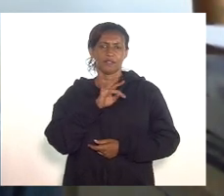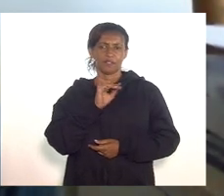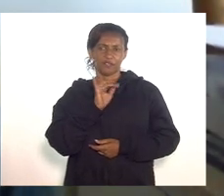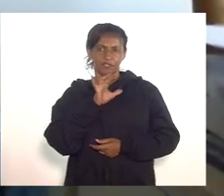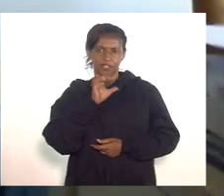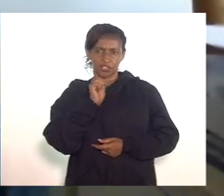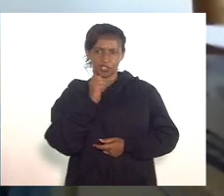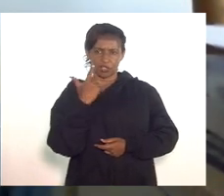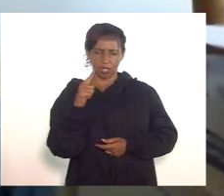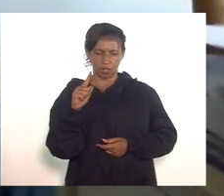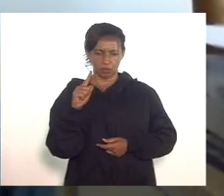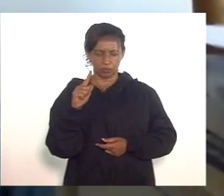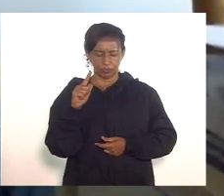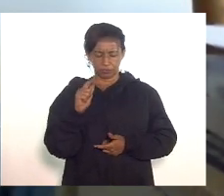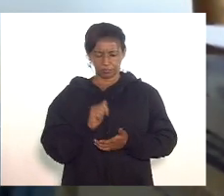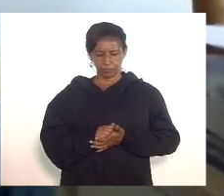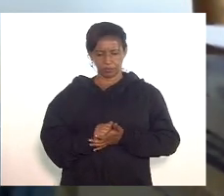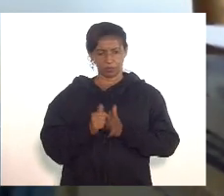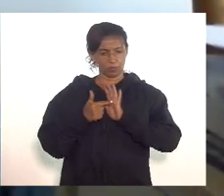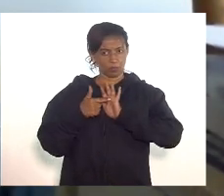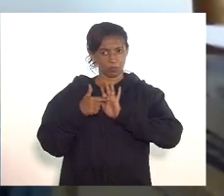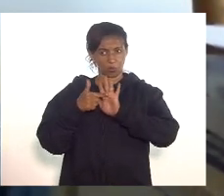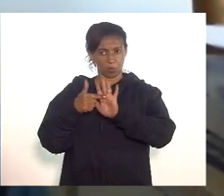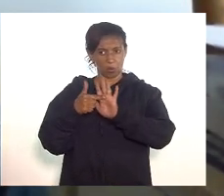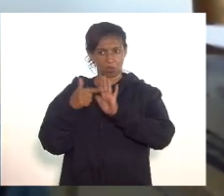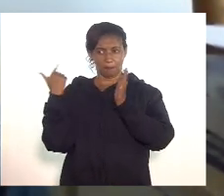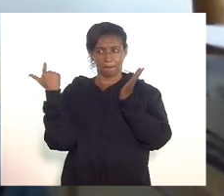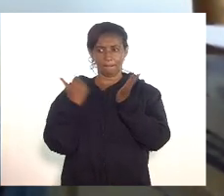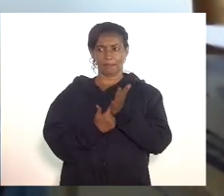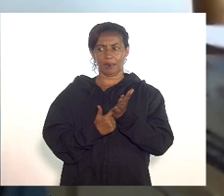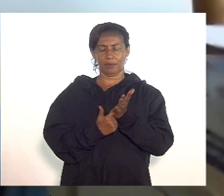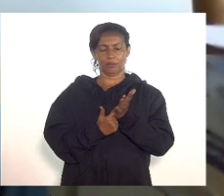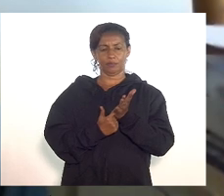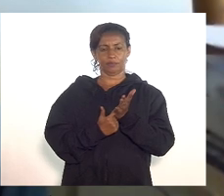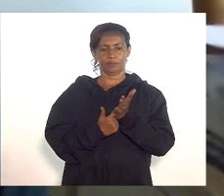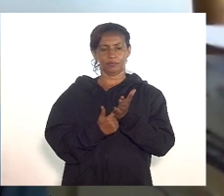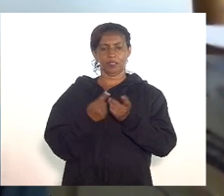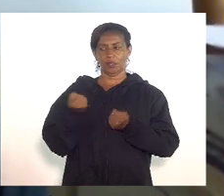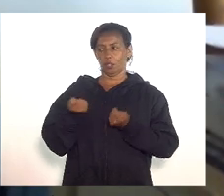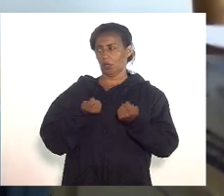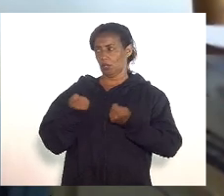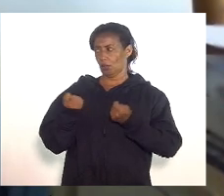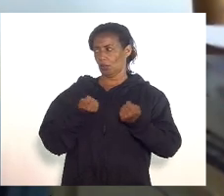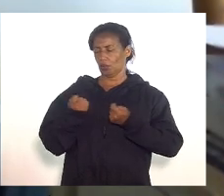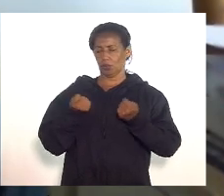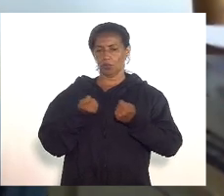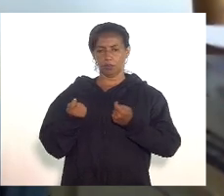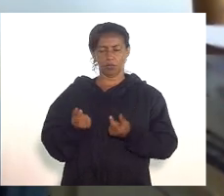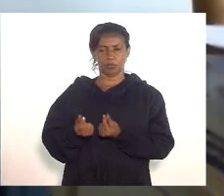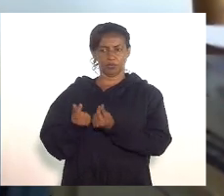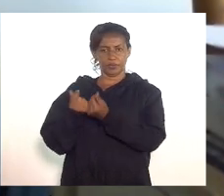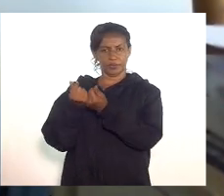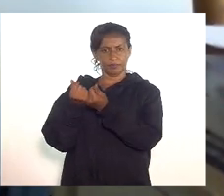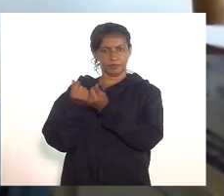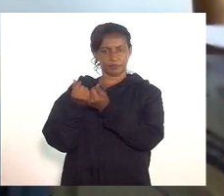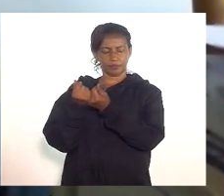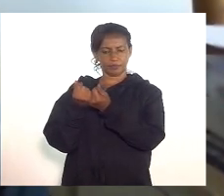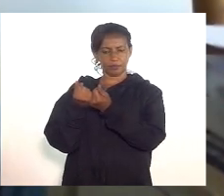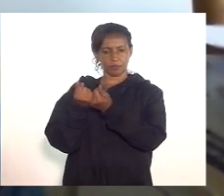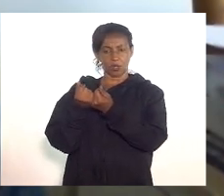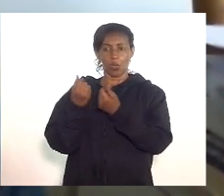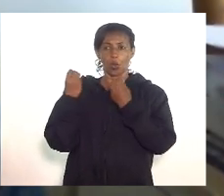não apresenta nenhum impacto econômico financeiro como